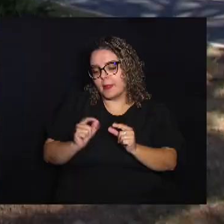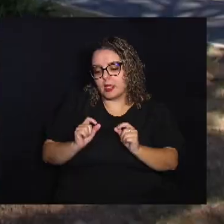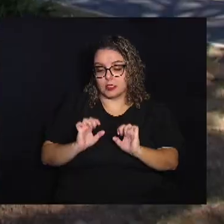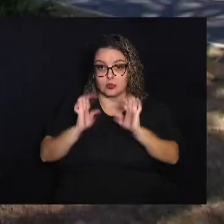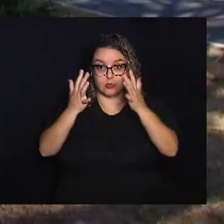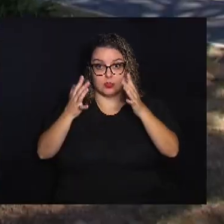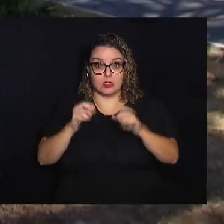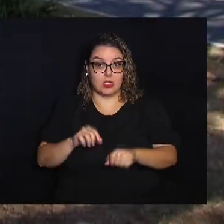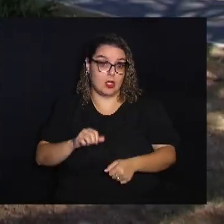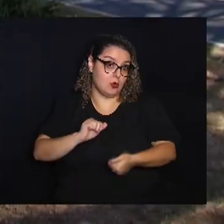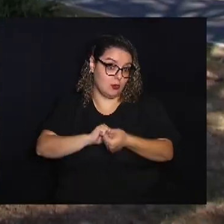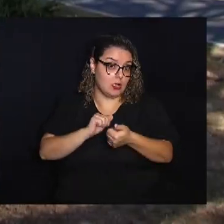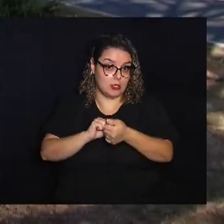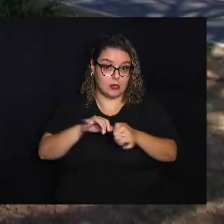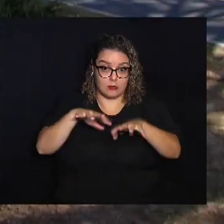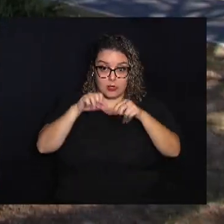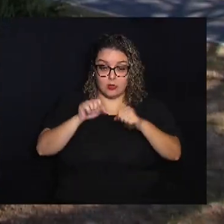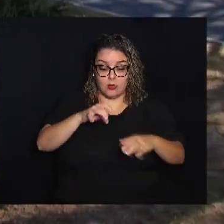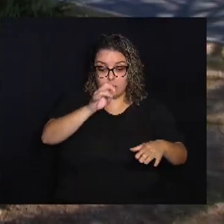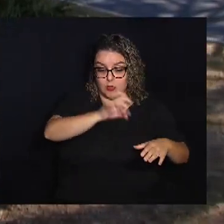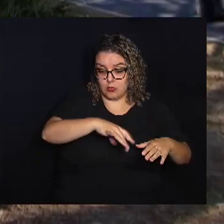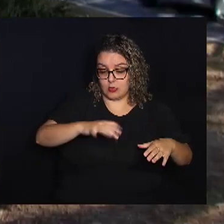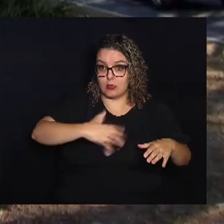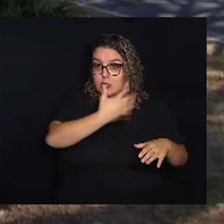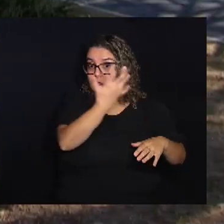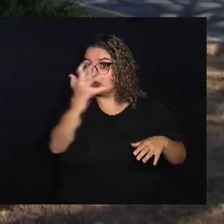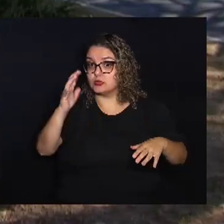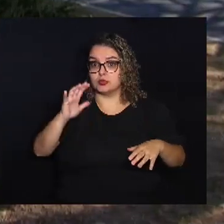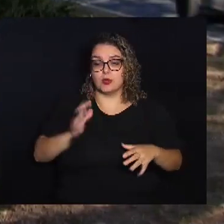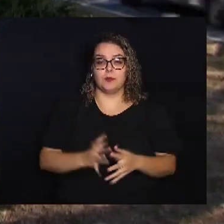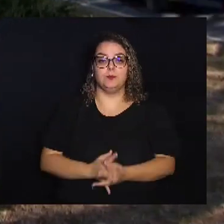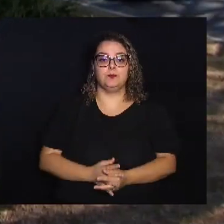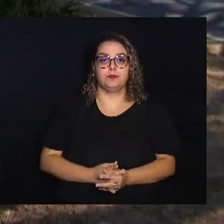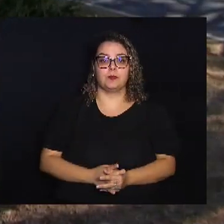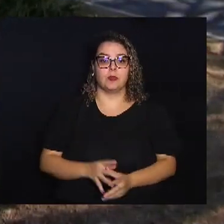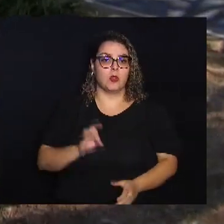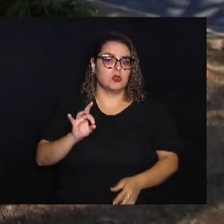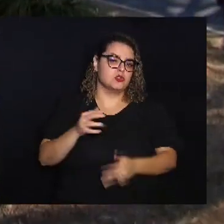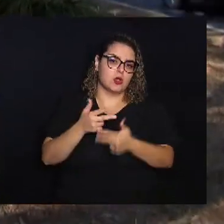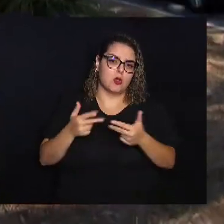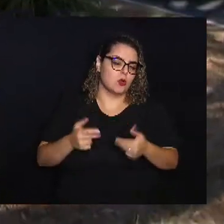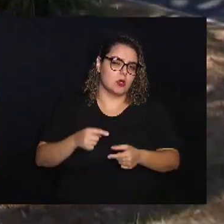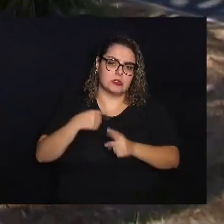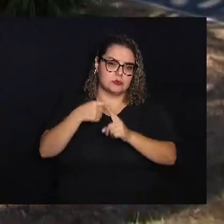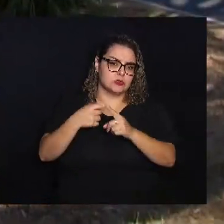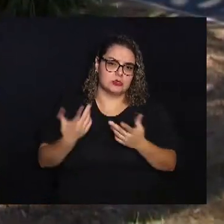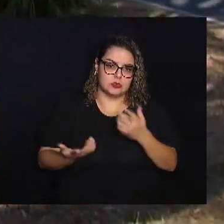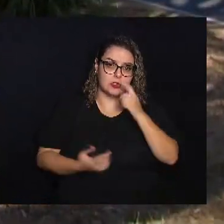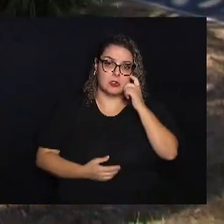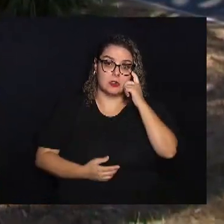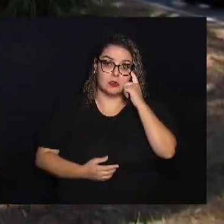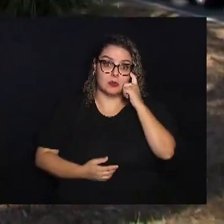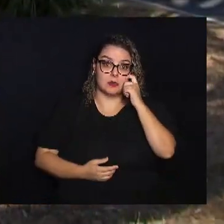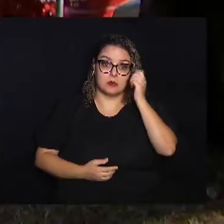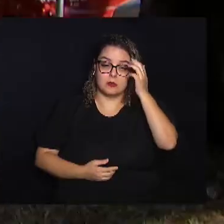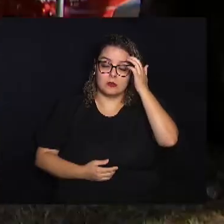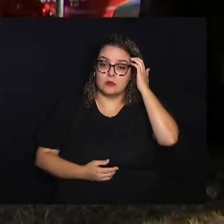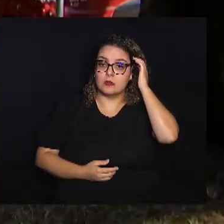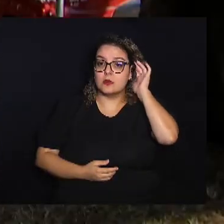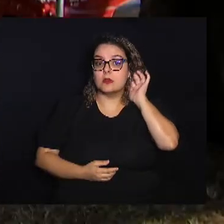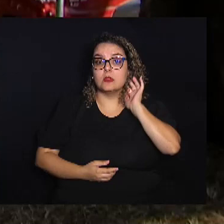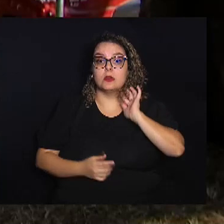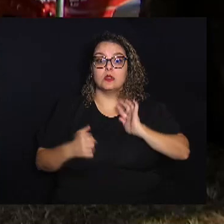do ar O plantio de árvores só faz coisas positivas Você vê aqui nós estamos